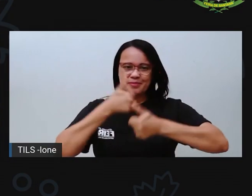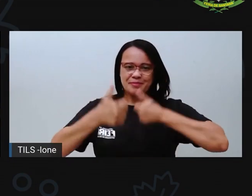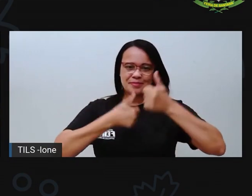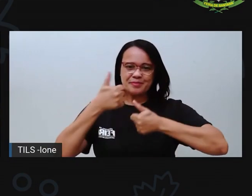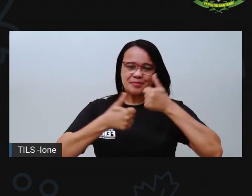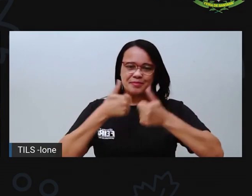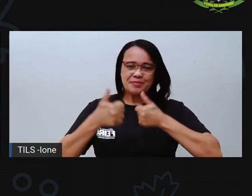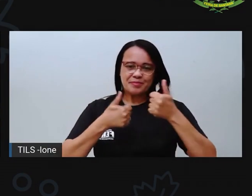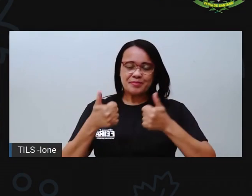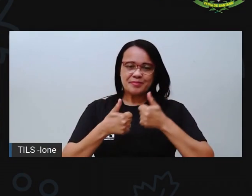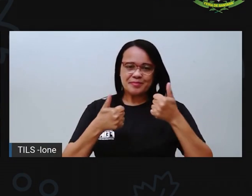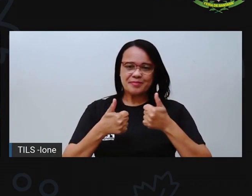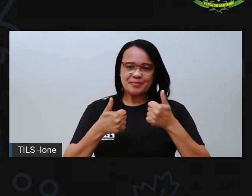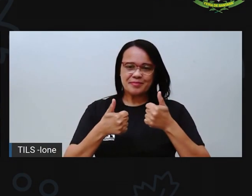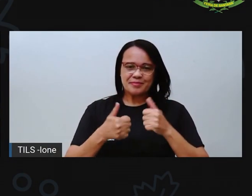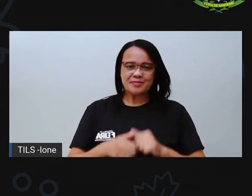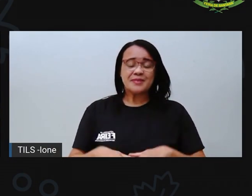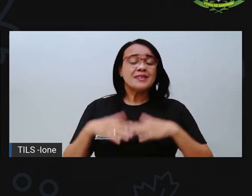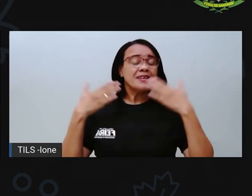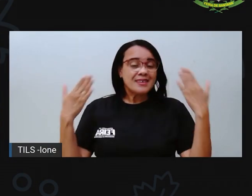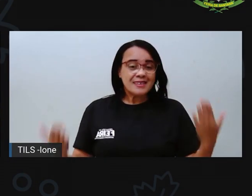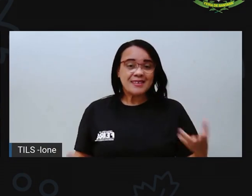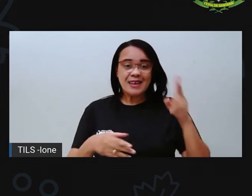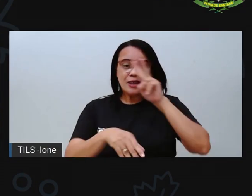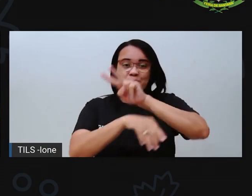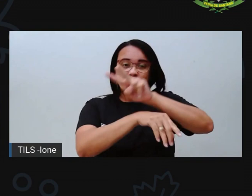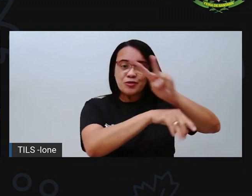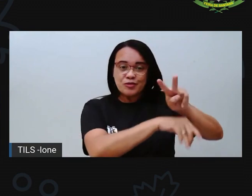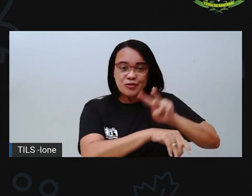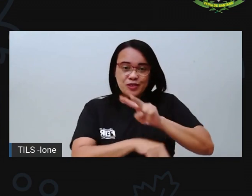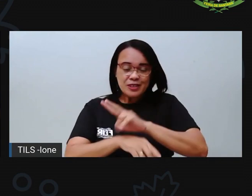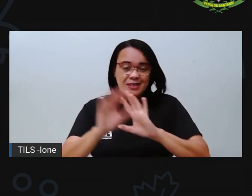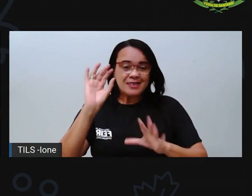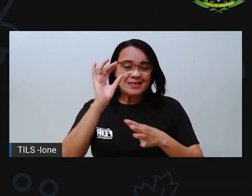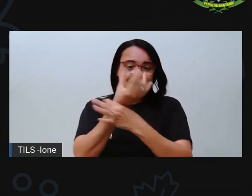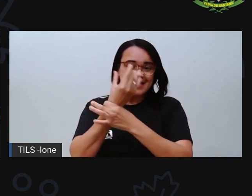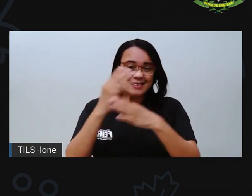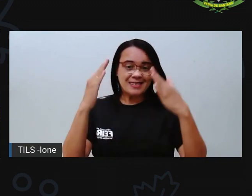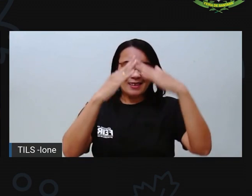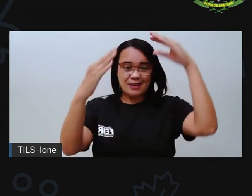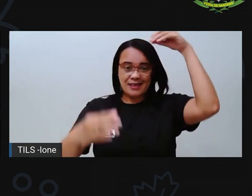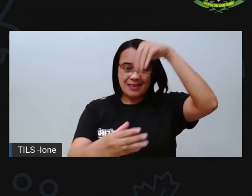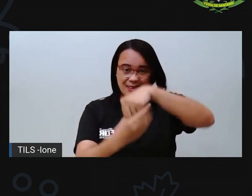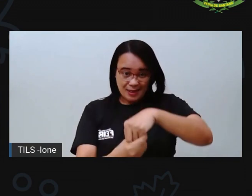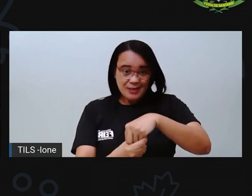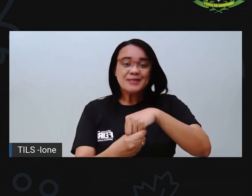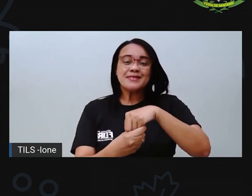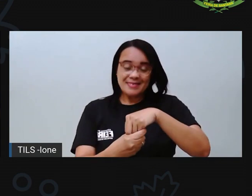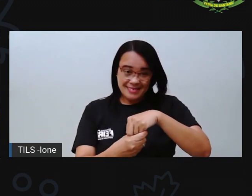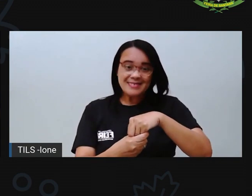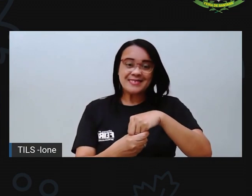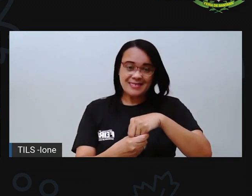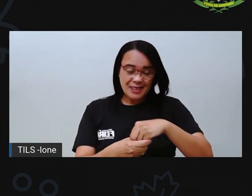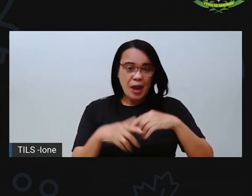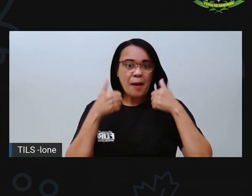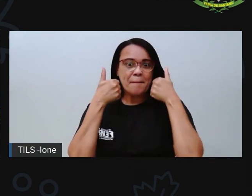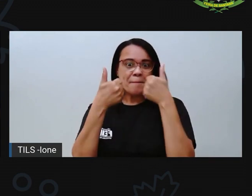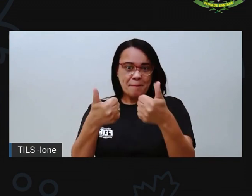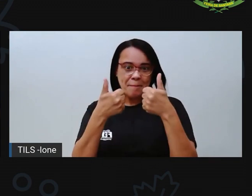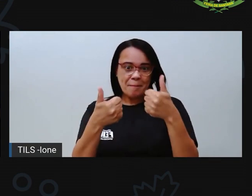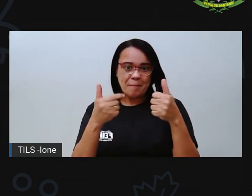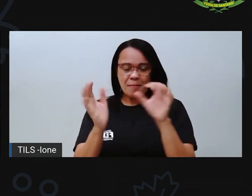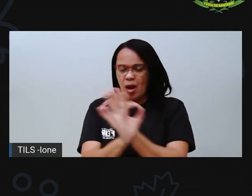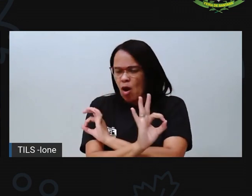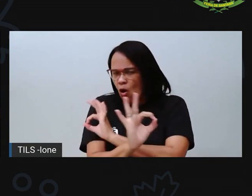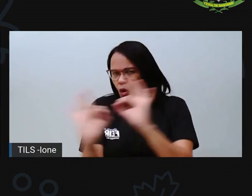E aí, meus vigilantes da segurança doméstica, já estão aí craques, né? Espera